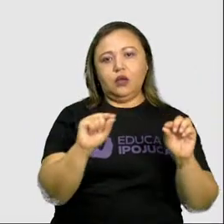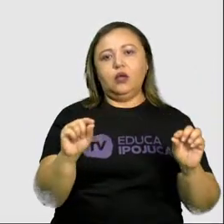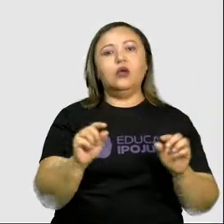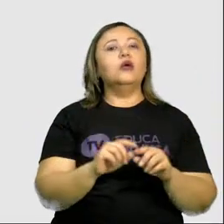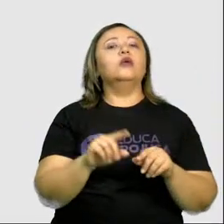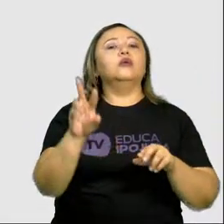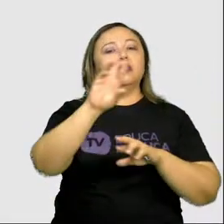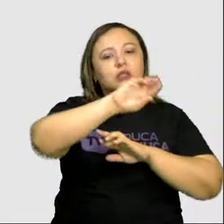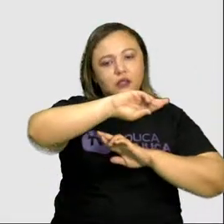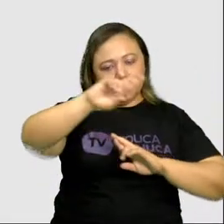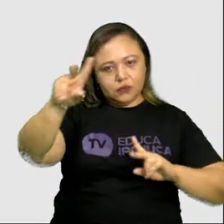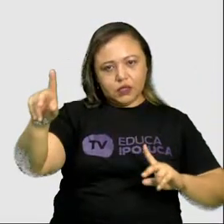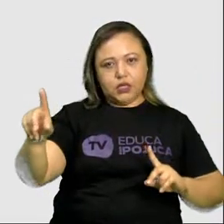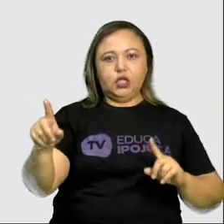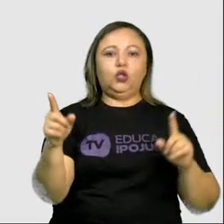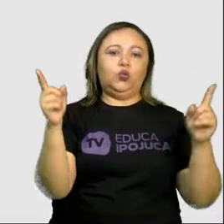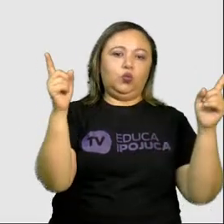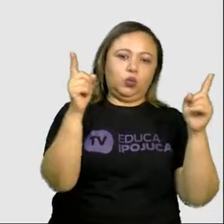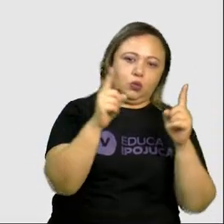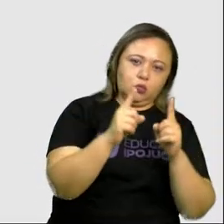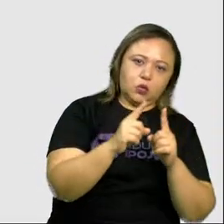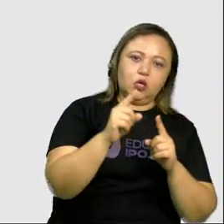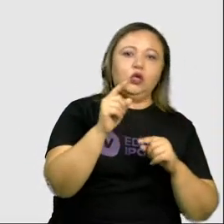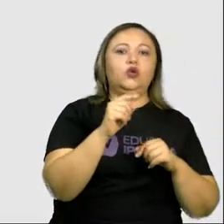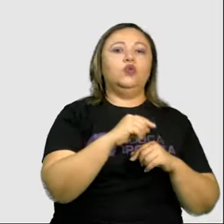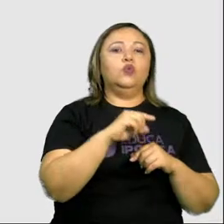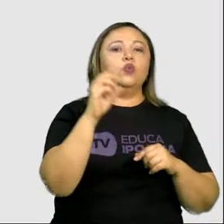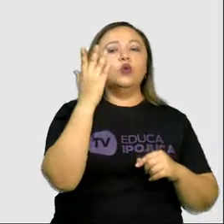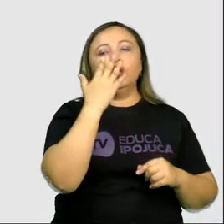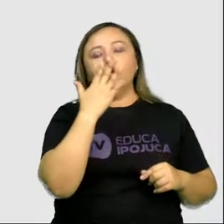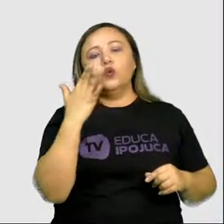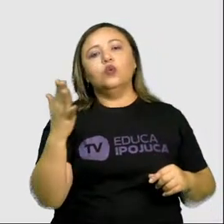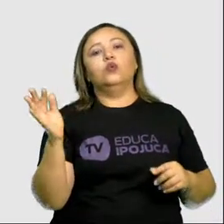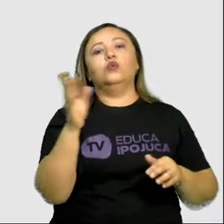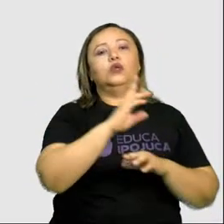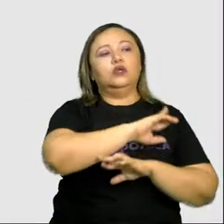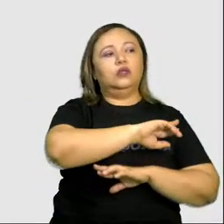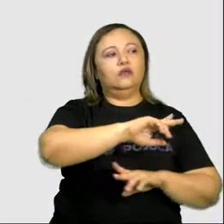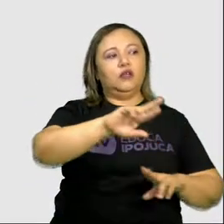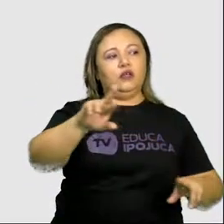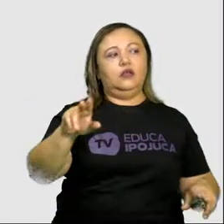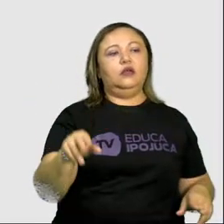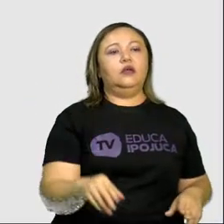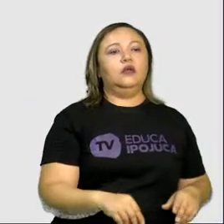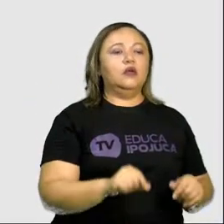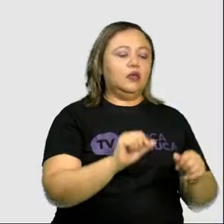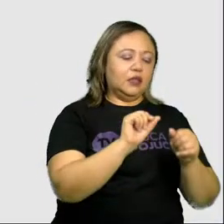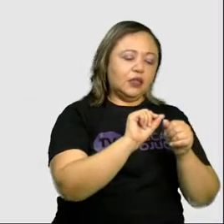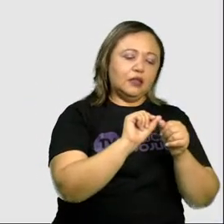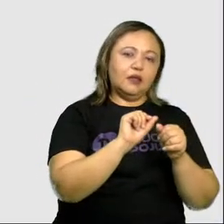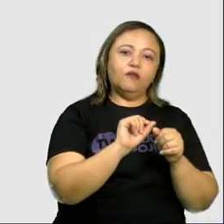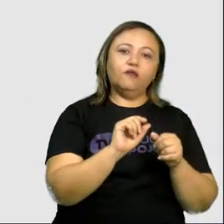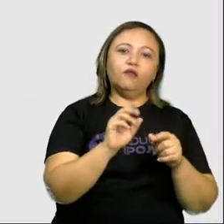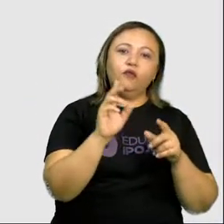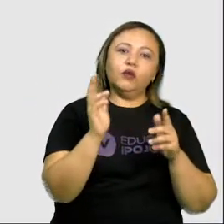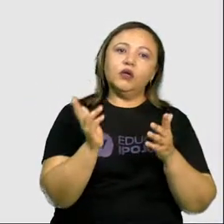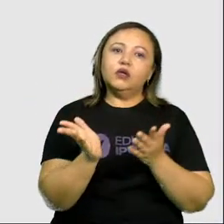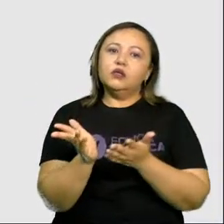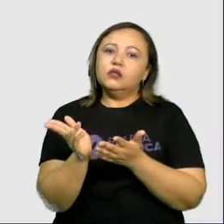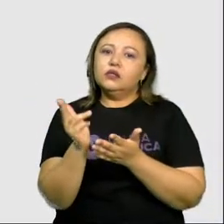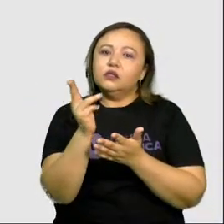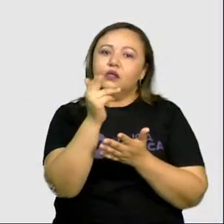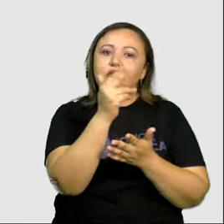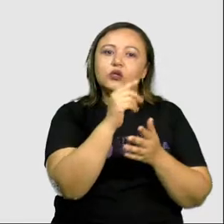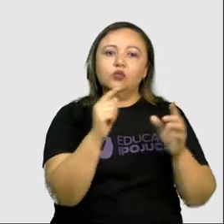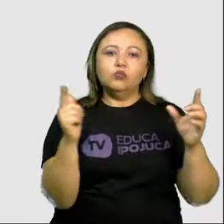formatos, tamanhos, cores e direções variadas. E as formas podem ser de diferentes